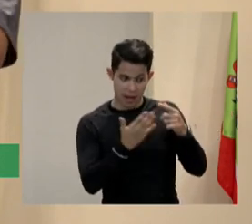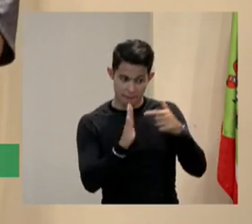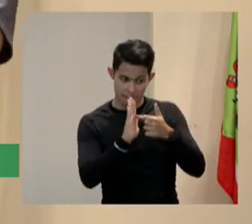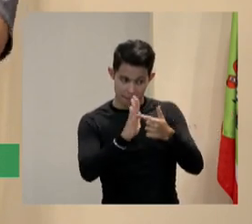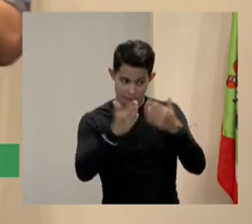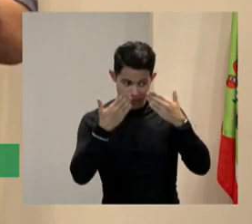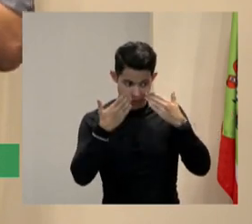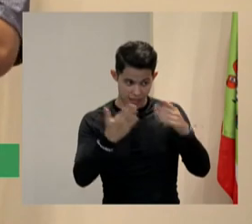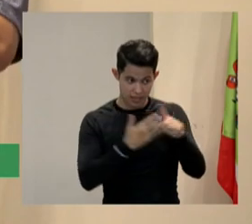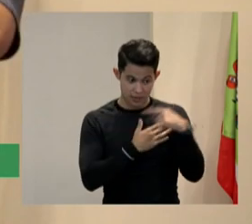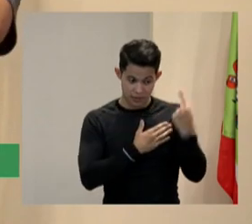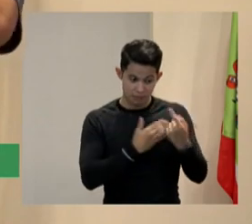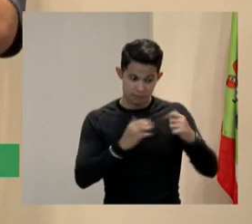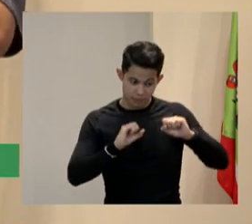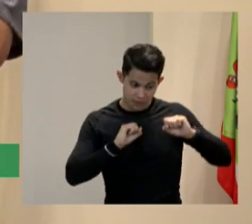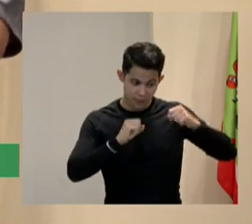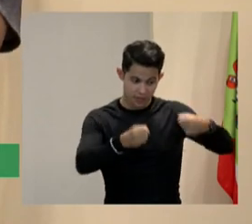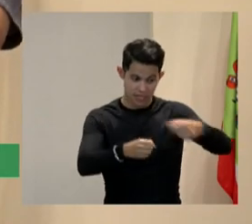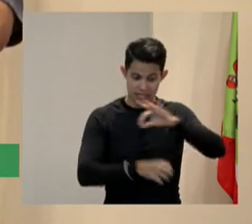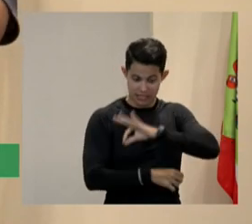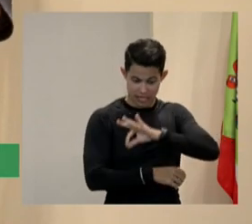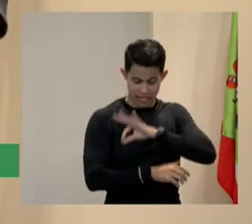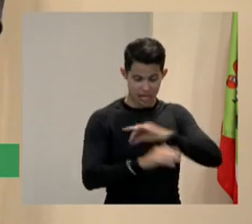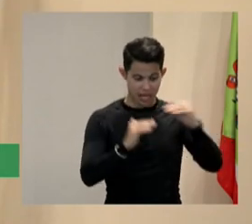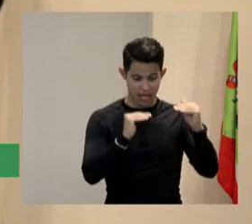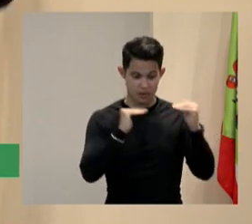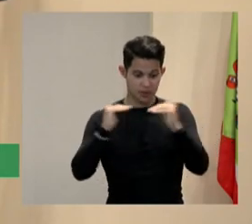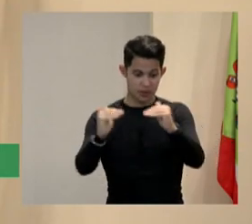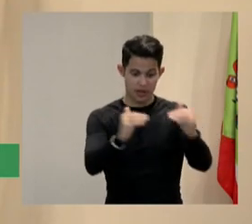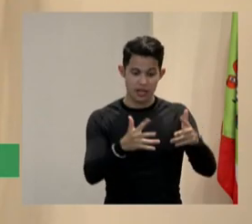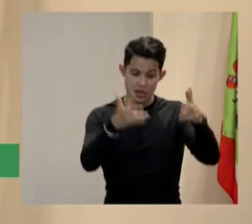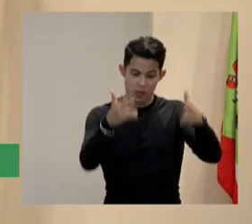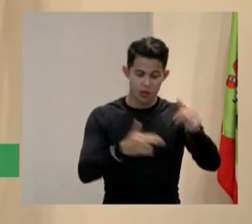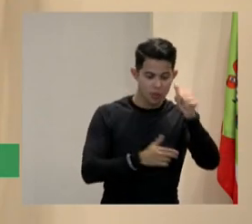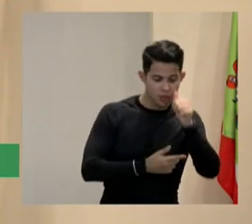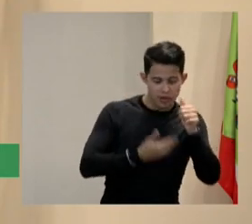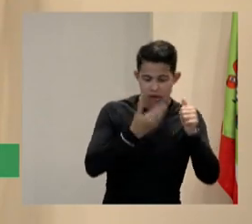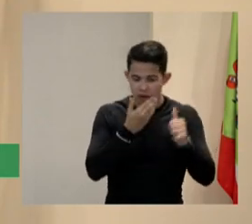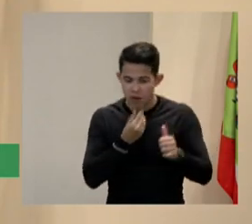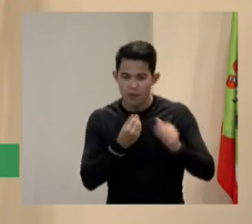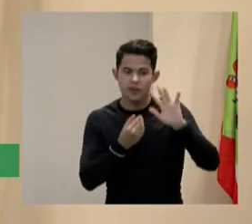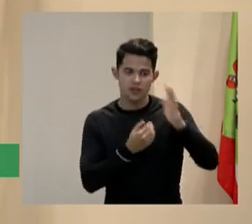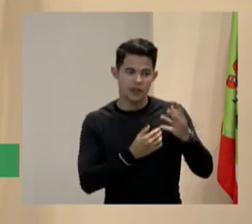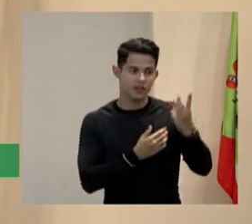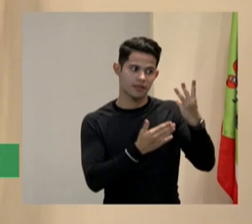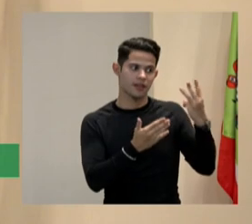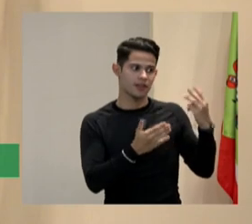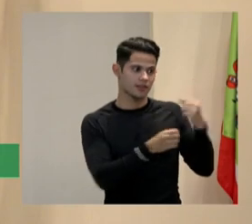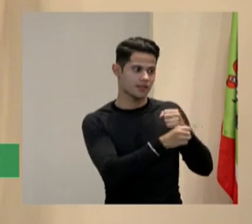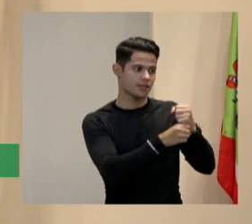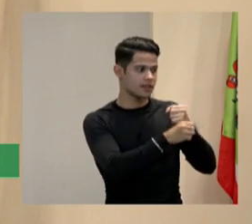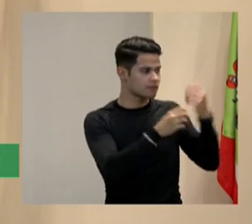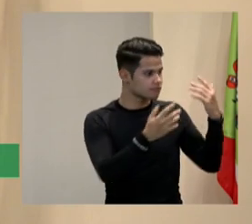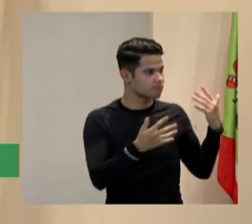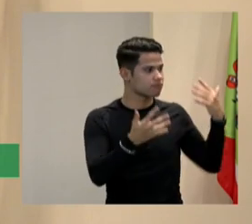falou a gente precisa trabalhar para para que o salário ela estava falando da questão do salário e já fazem três anos isso e já está chegando na